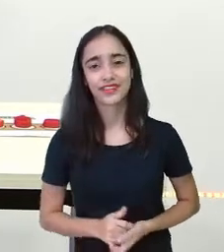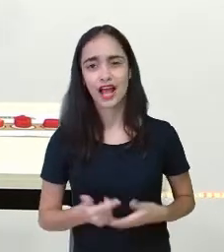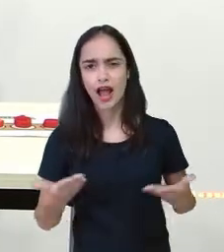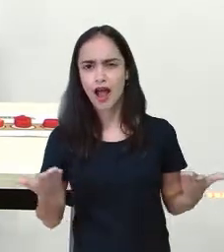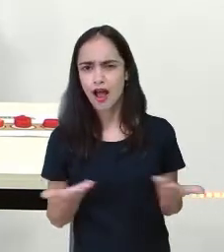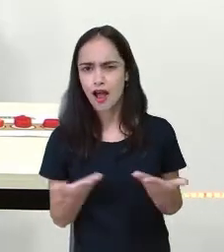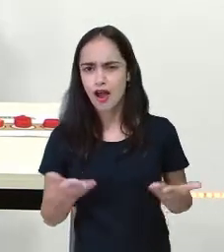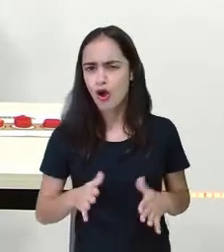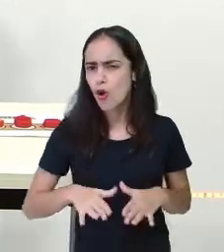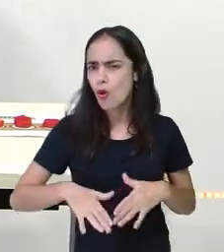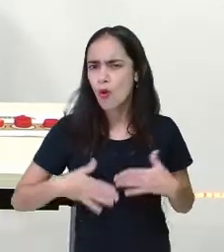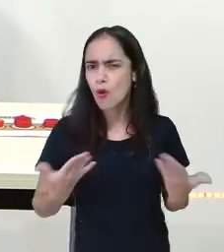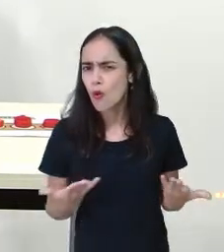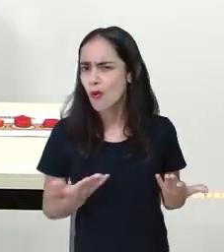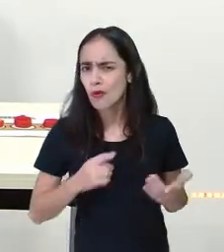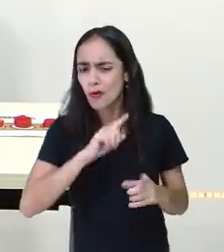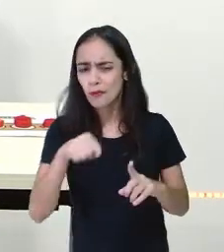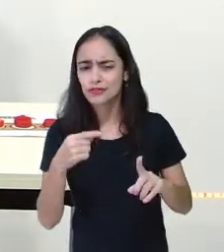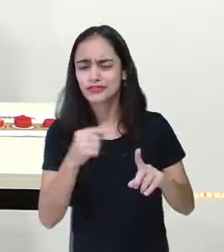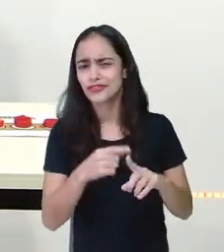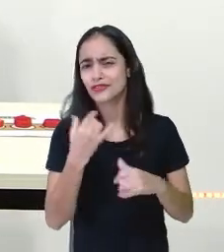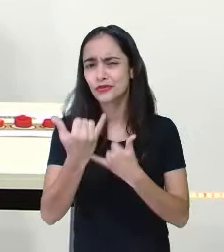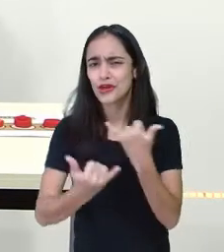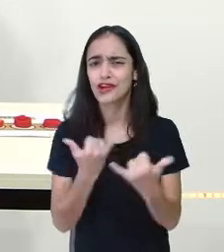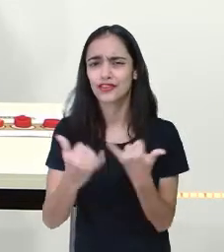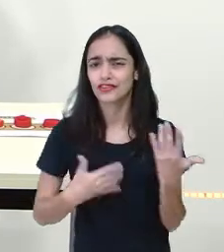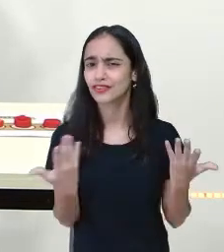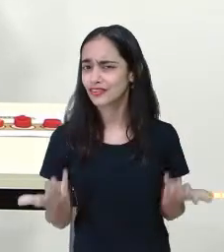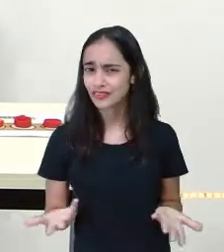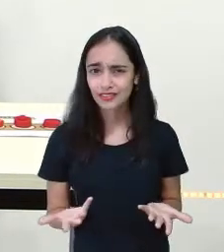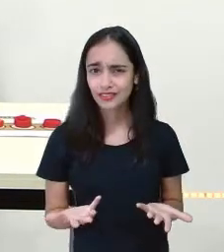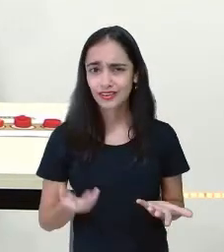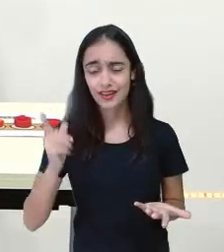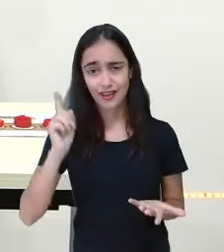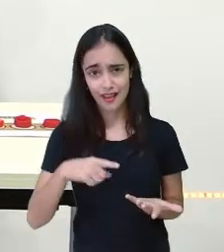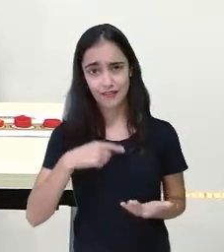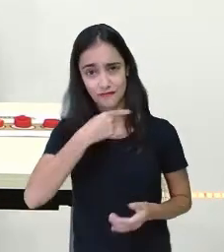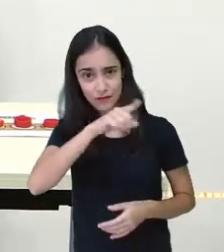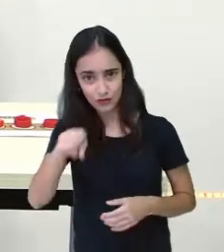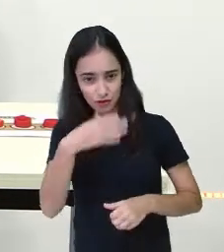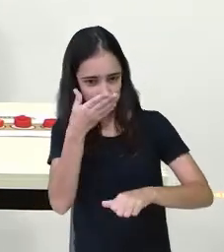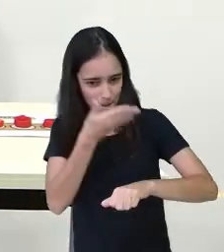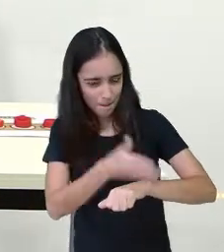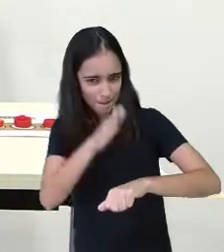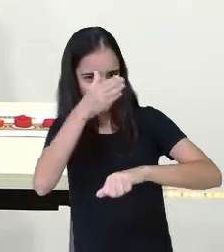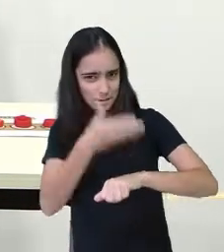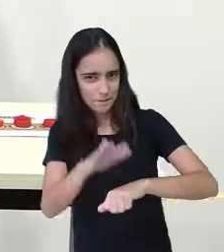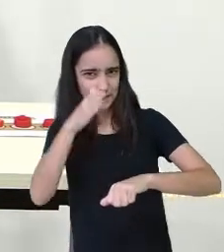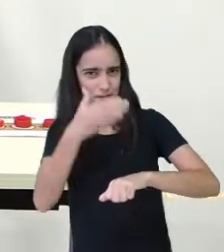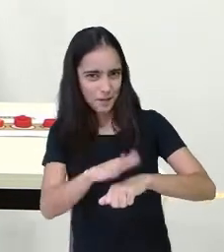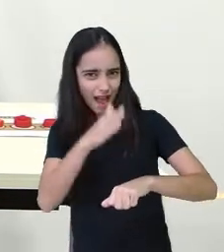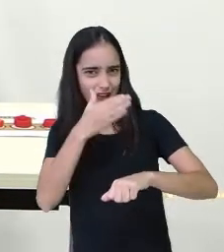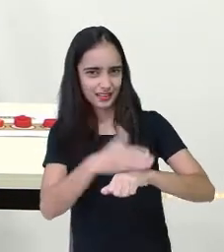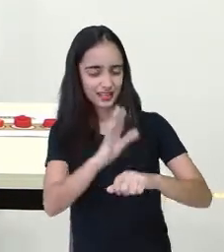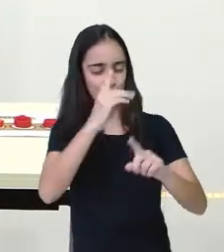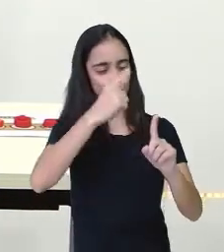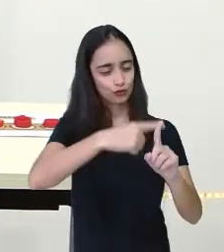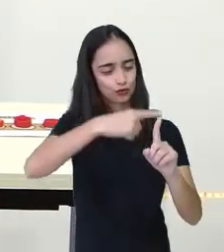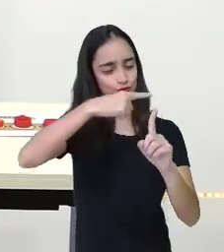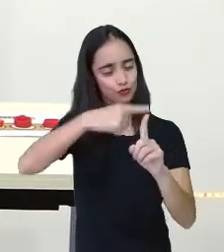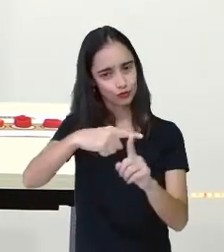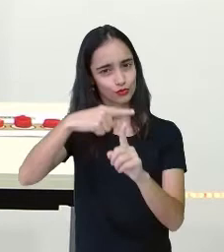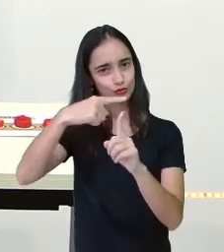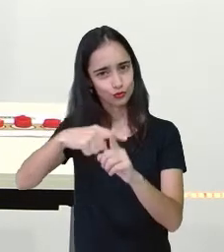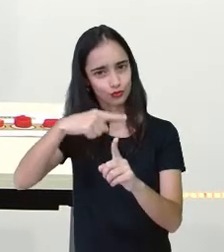intuito, professora Josiane? Desse jogo. O intuito é você praticar as somas. Que essa daqui, você